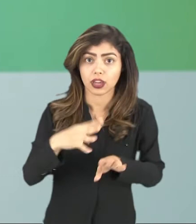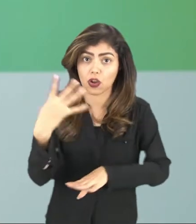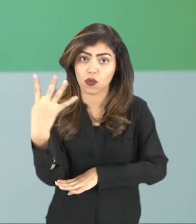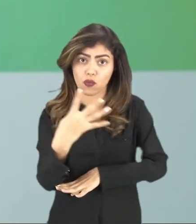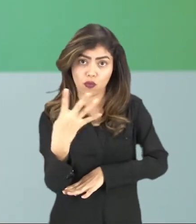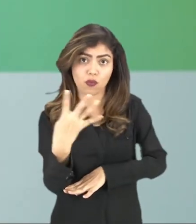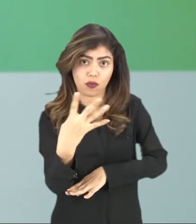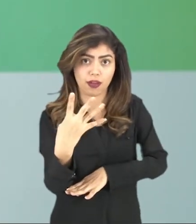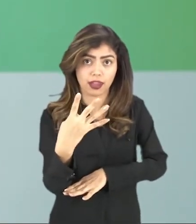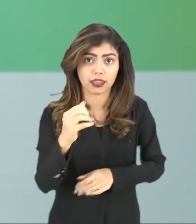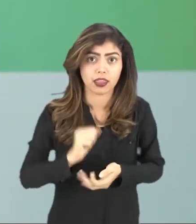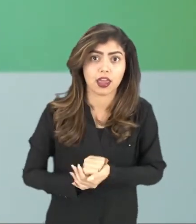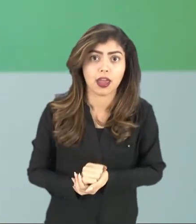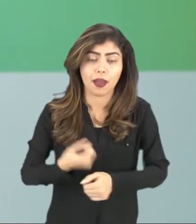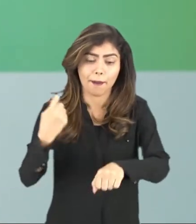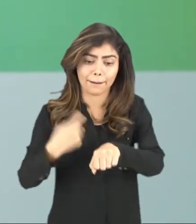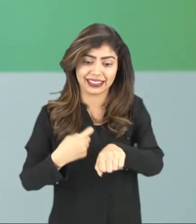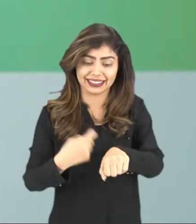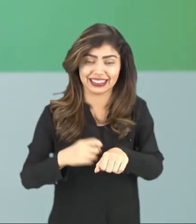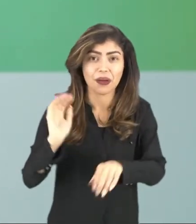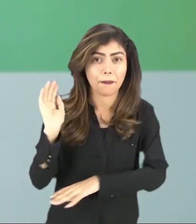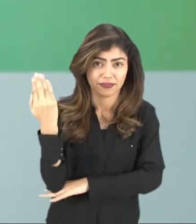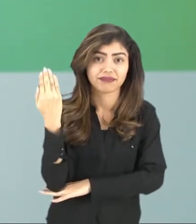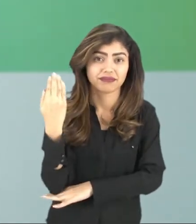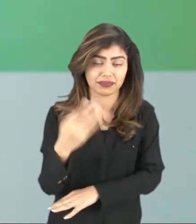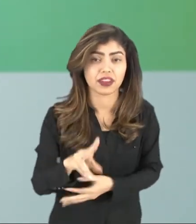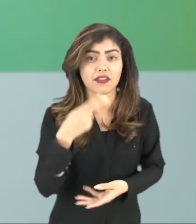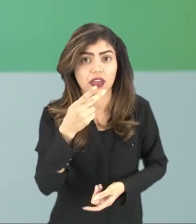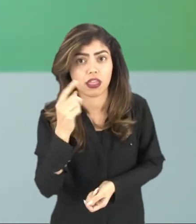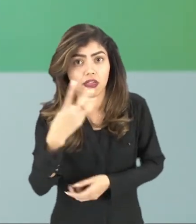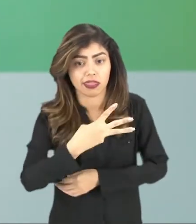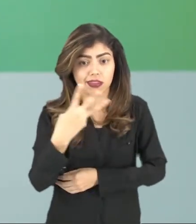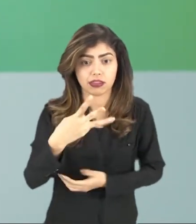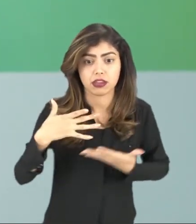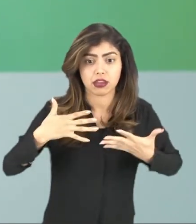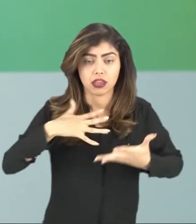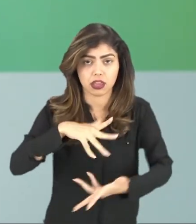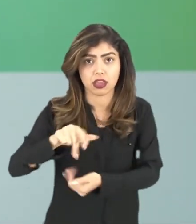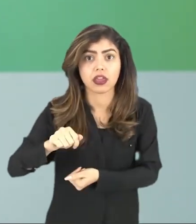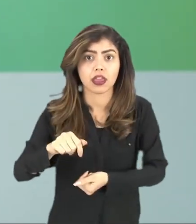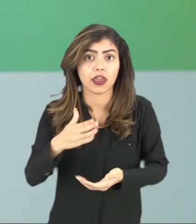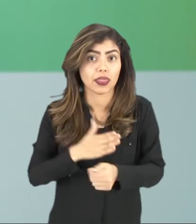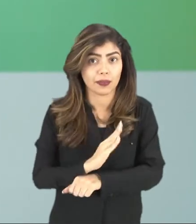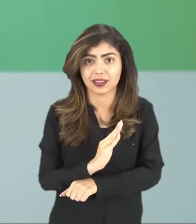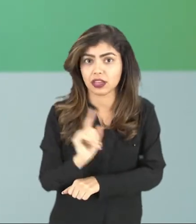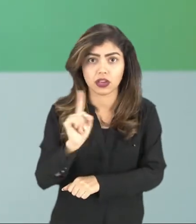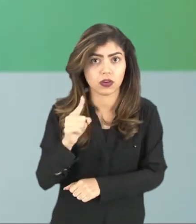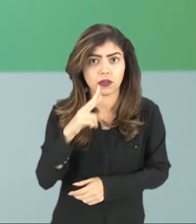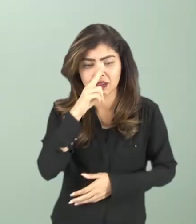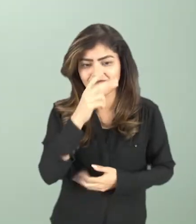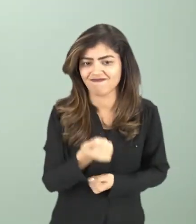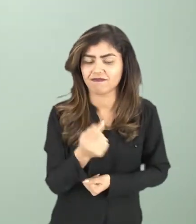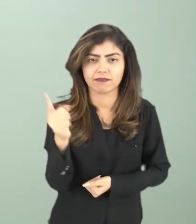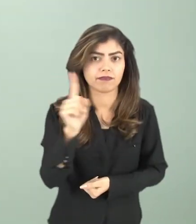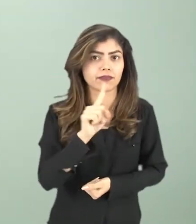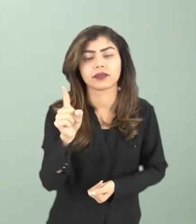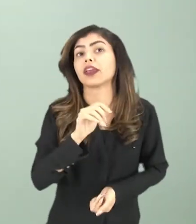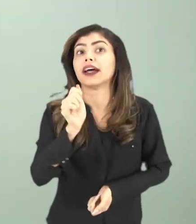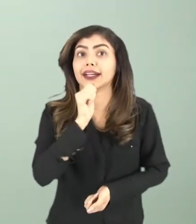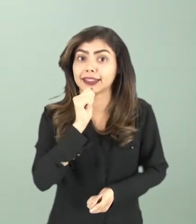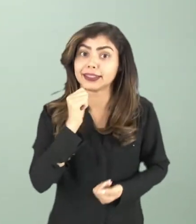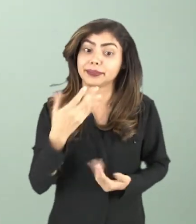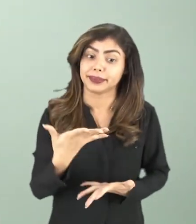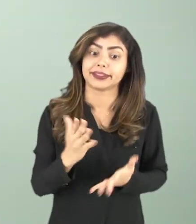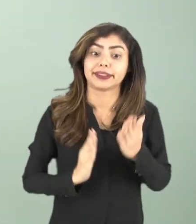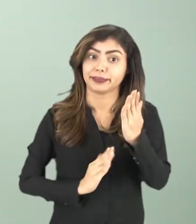da Quarta, com certeza, seriam pedras e paus, né? Dizendo que, de uma Terceira Guerra, a humanidade, aí, não passaria, não resistiria, né? Então, ainda bem que